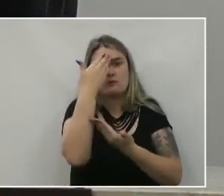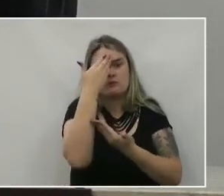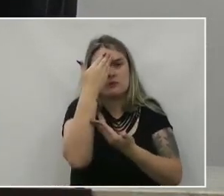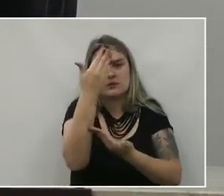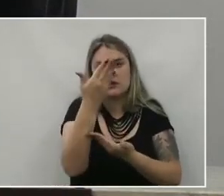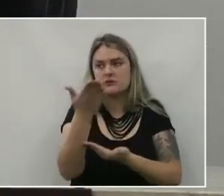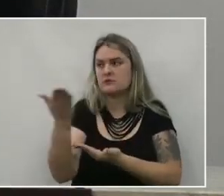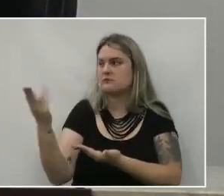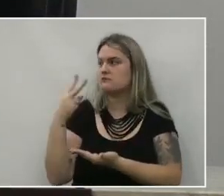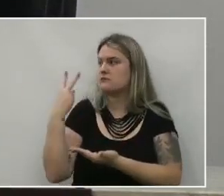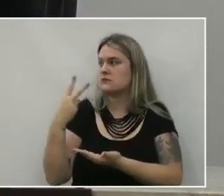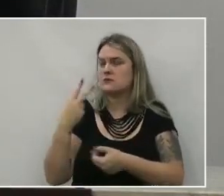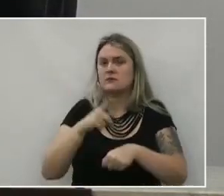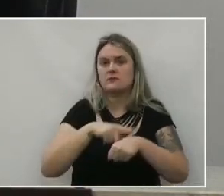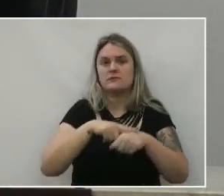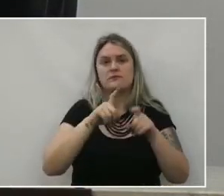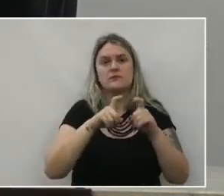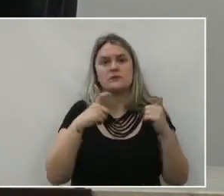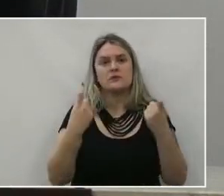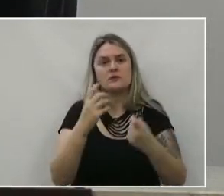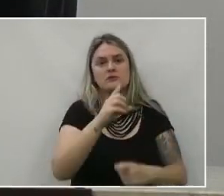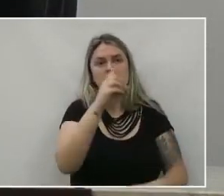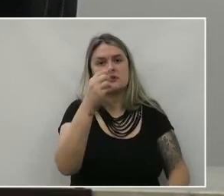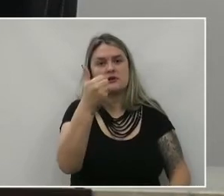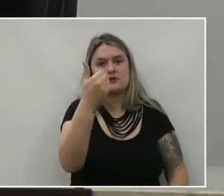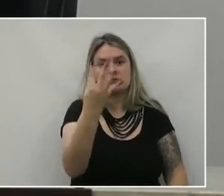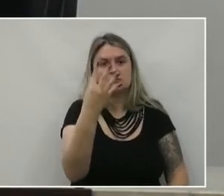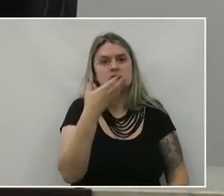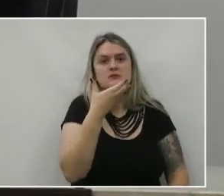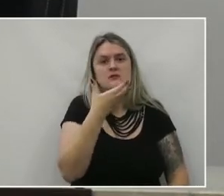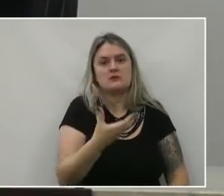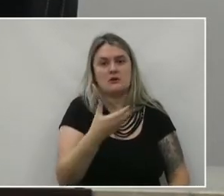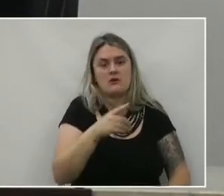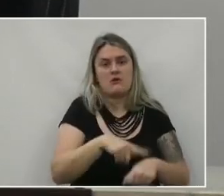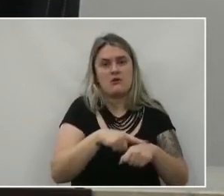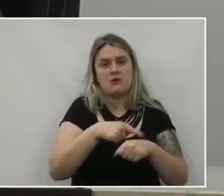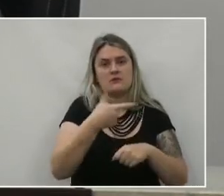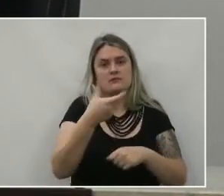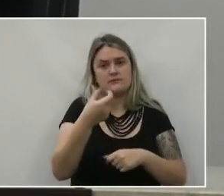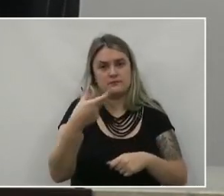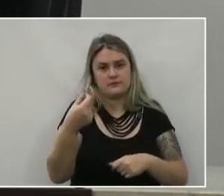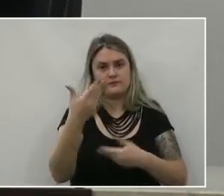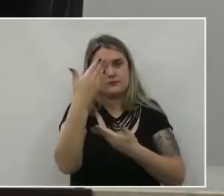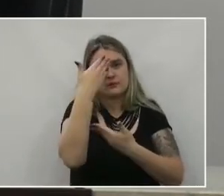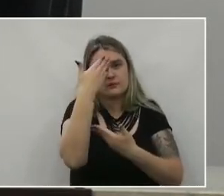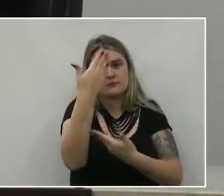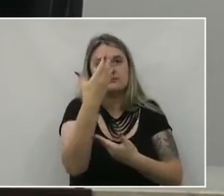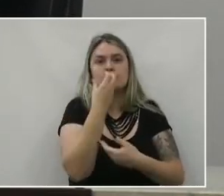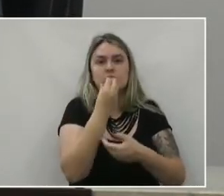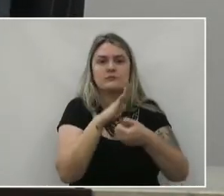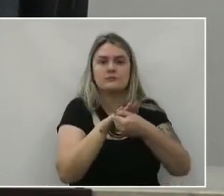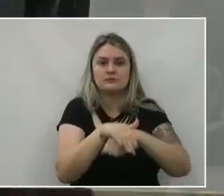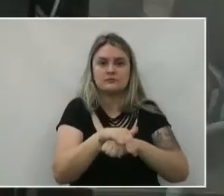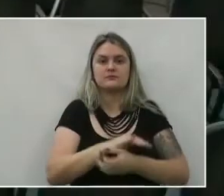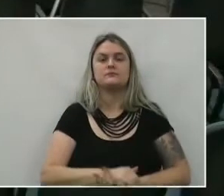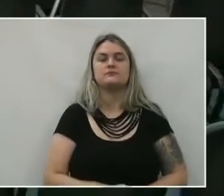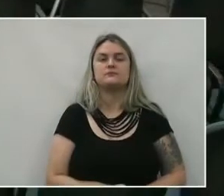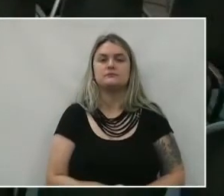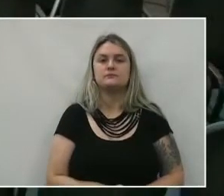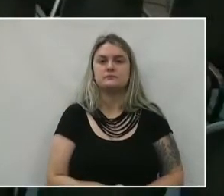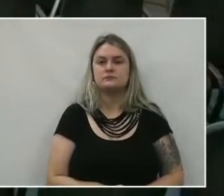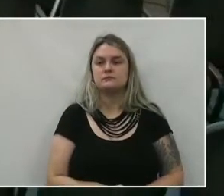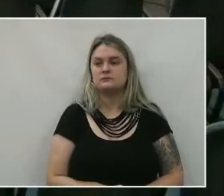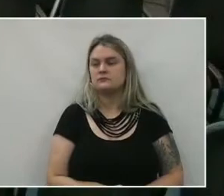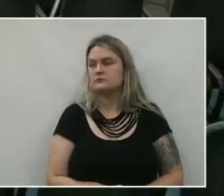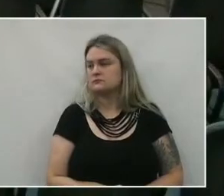Senhores vereadores Próxima reunião Ordinária Será dia 14 Dezembro 2020 Em horário Justimental Obrigado E boa noite Tchau Tchau